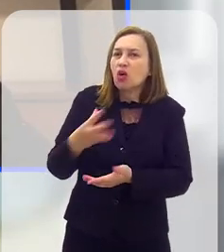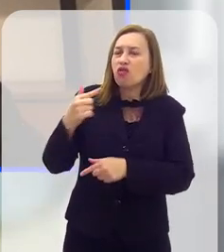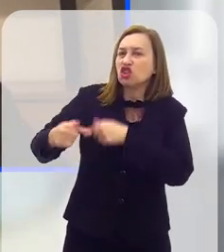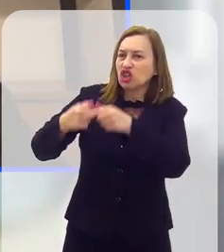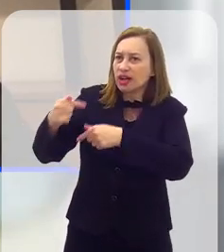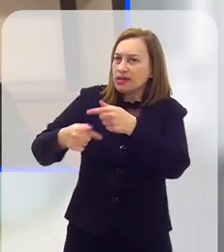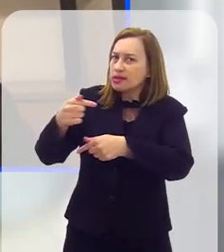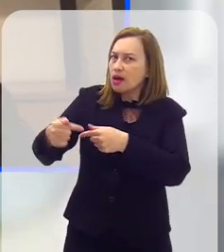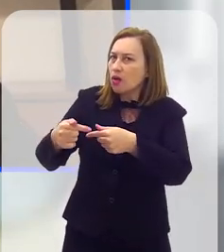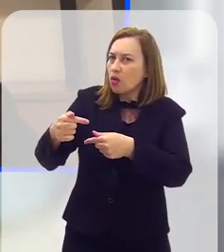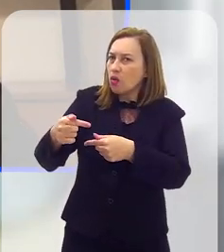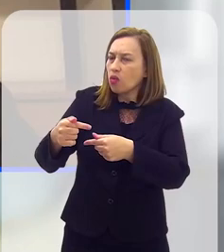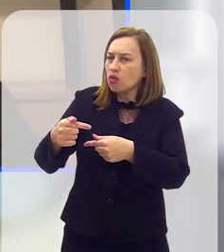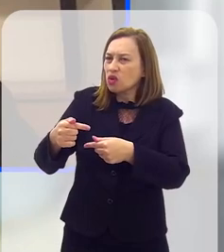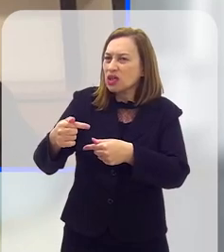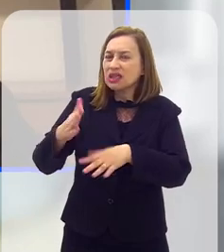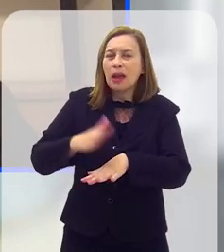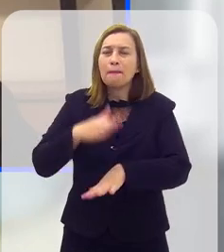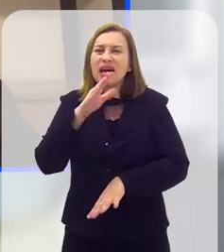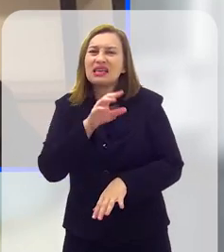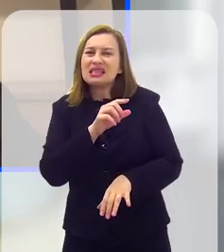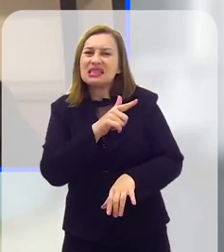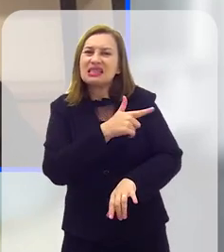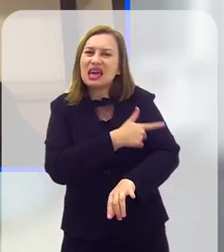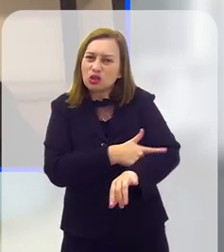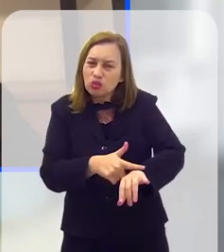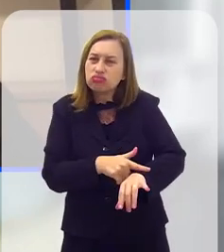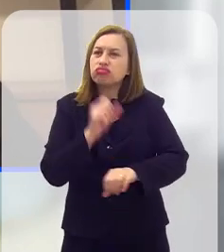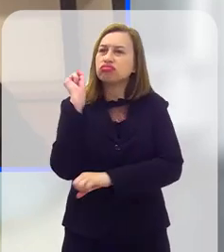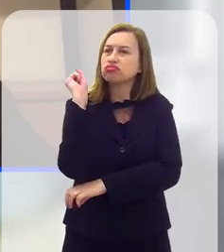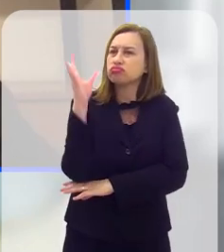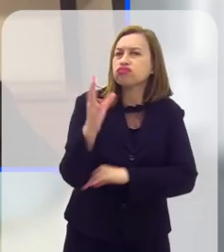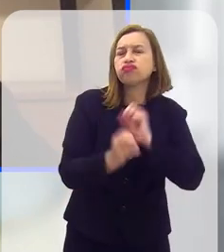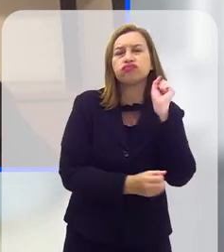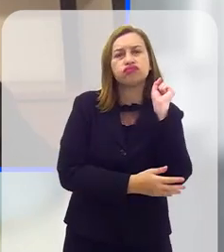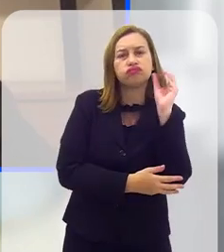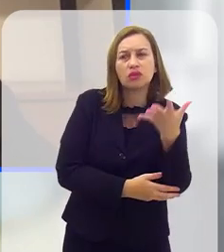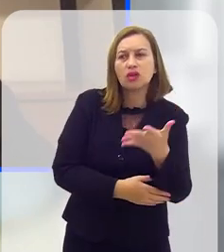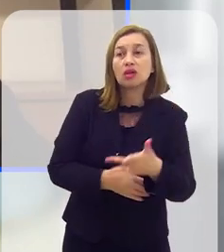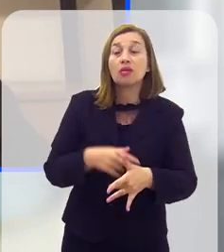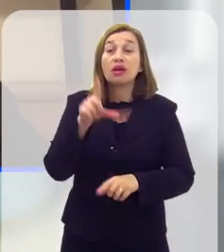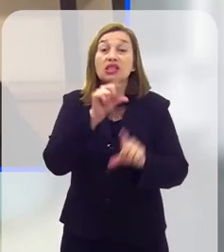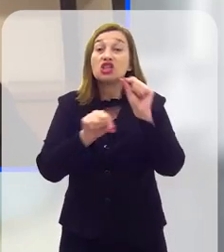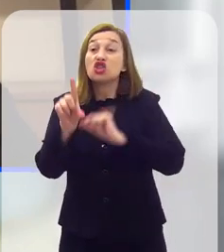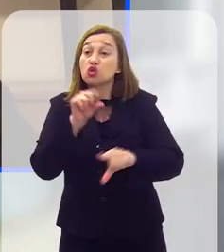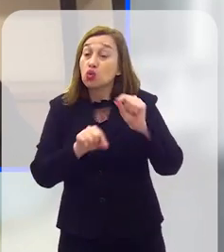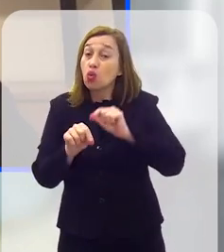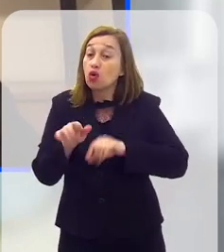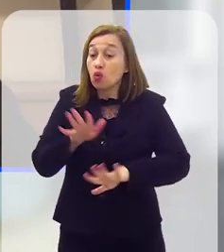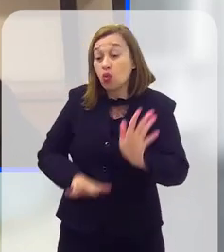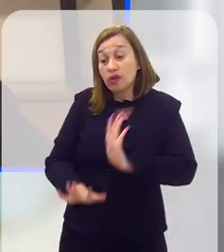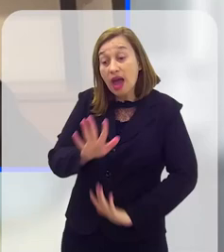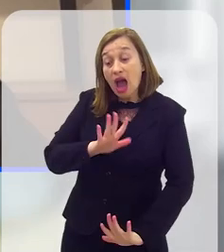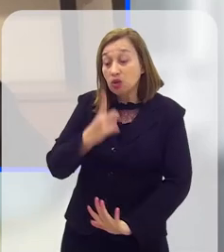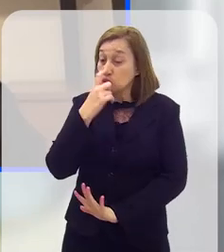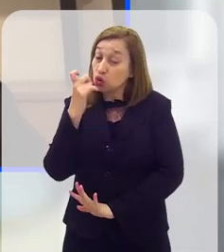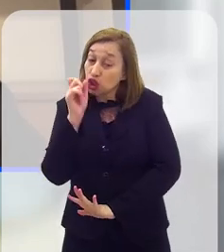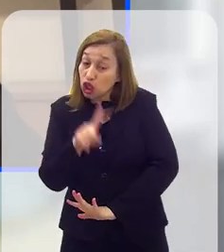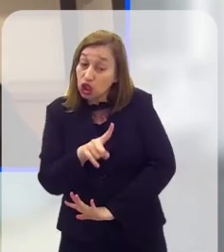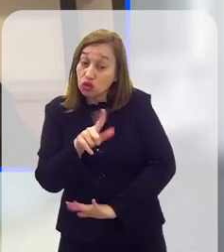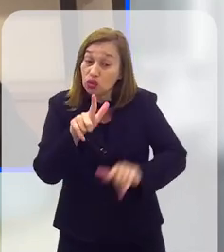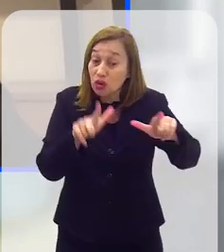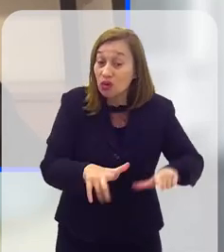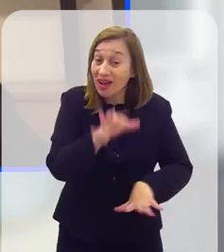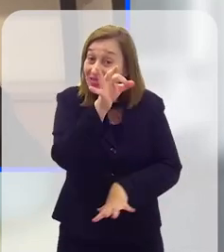que essa próxima geração que esteja vindo, elas já tenham muito mais educação ambiental. para tomar essas decisões de, quando for